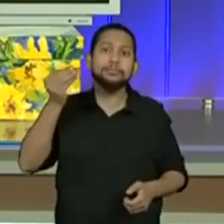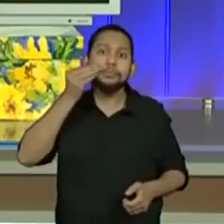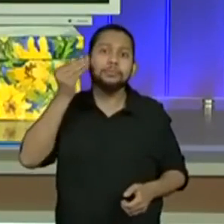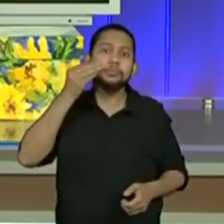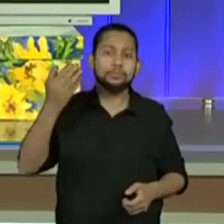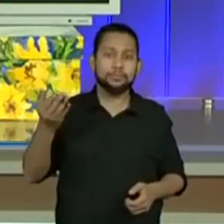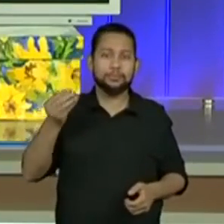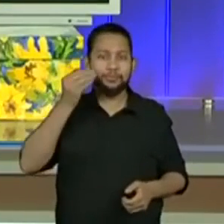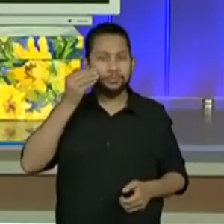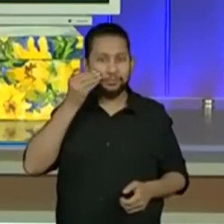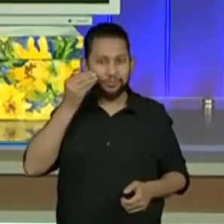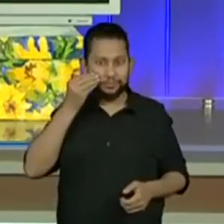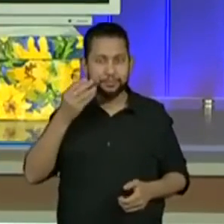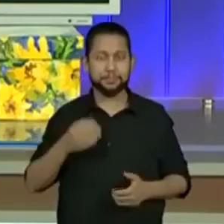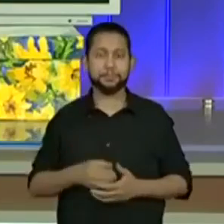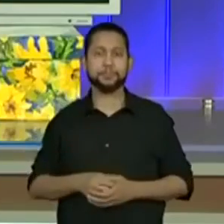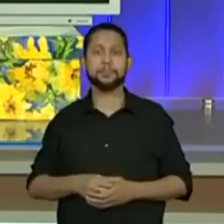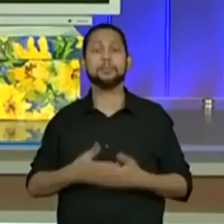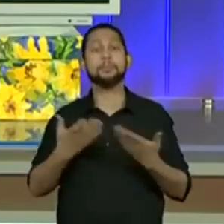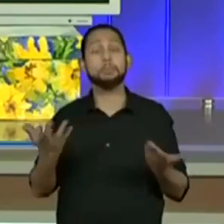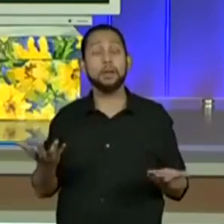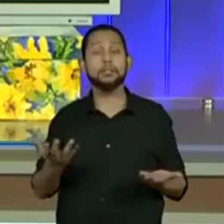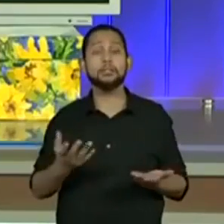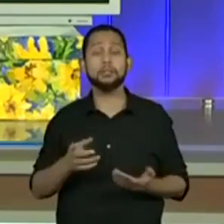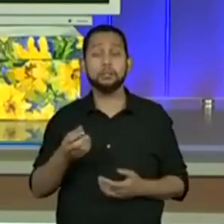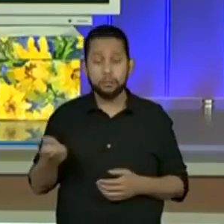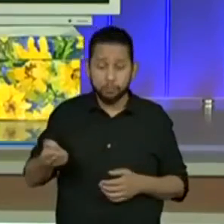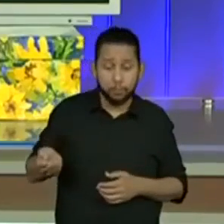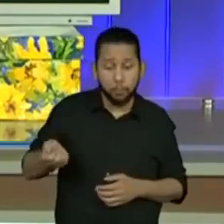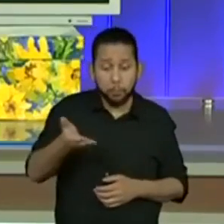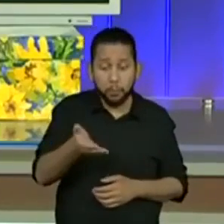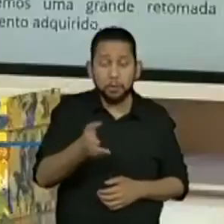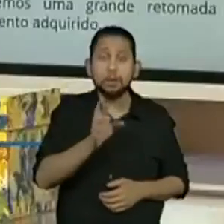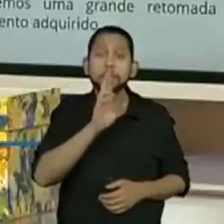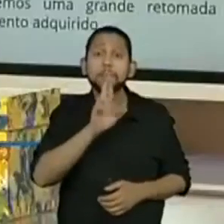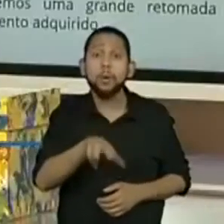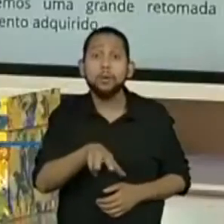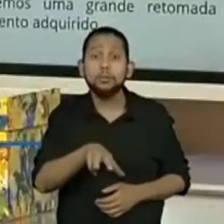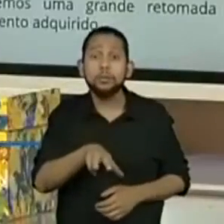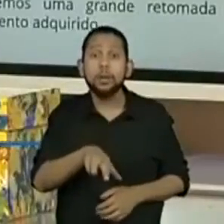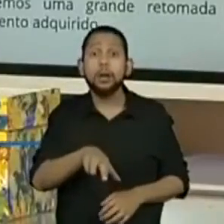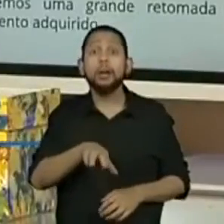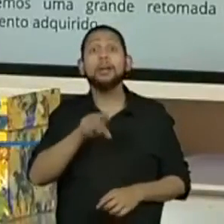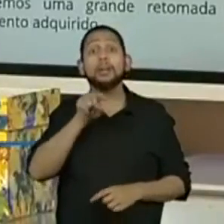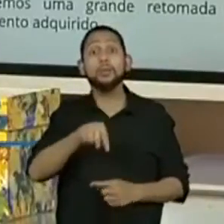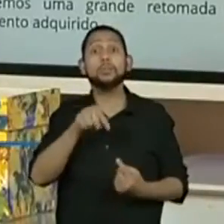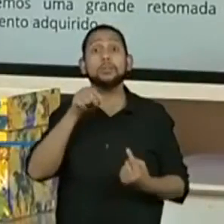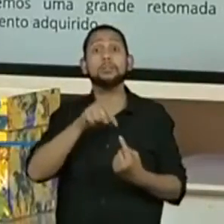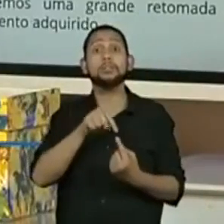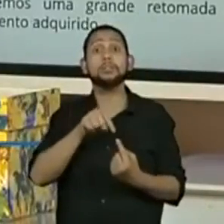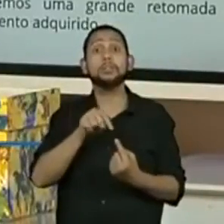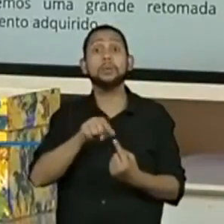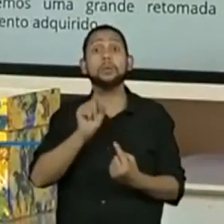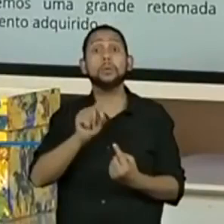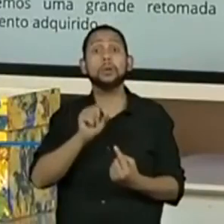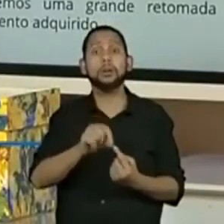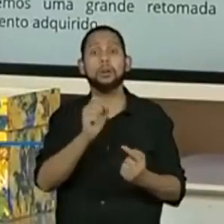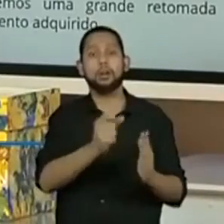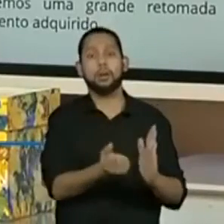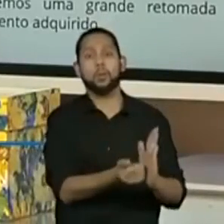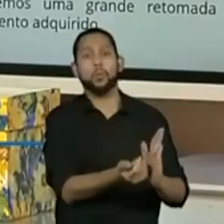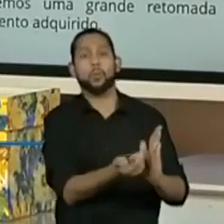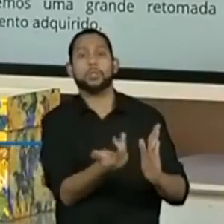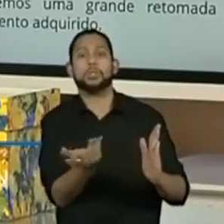experimento. Só que os possíveis resultados é chamado de espaço amostral.